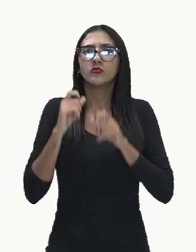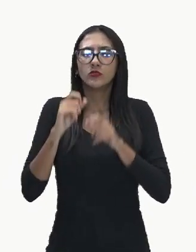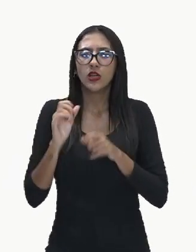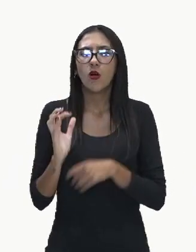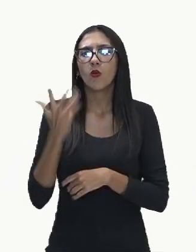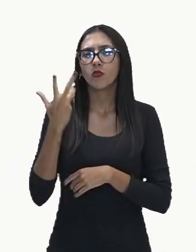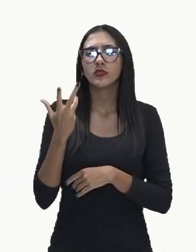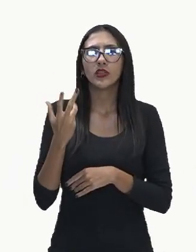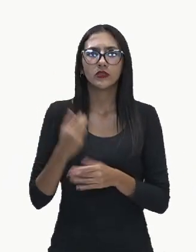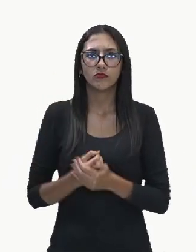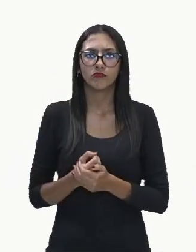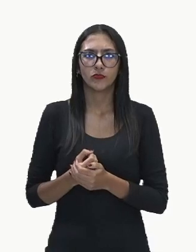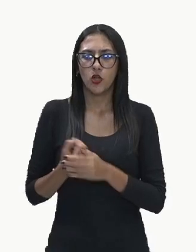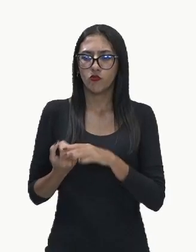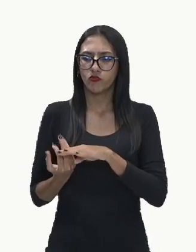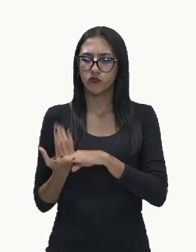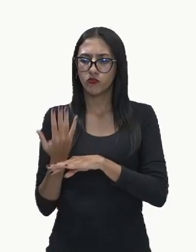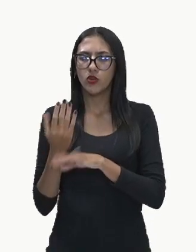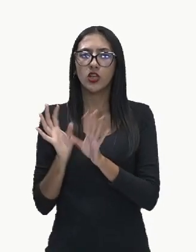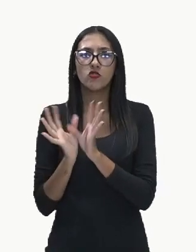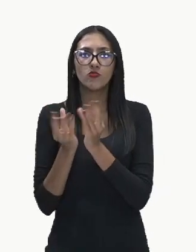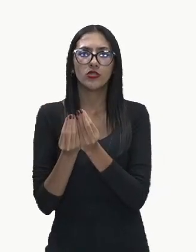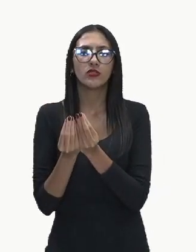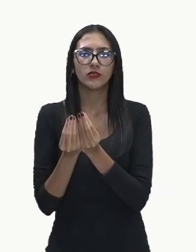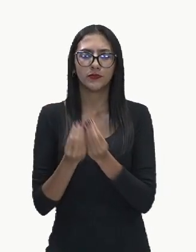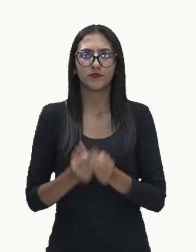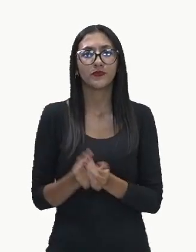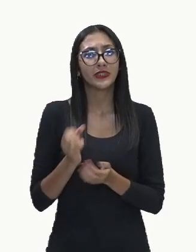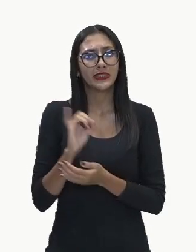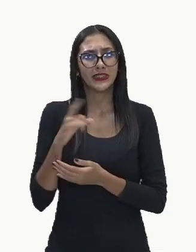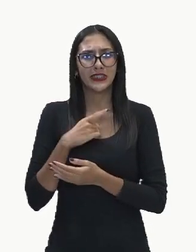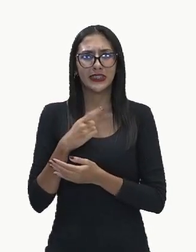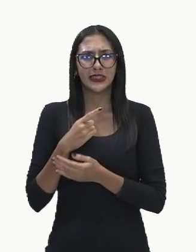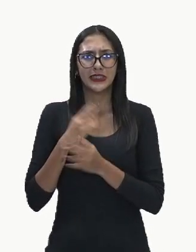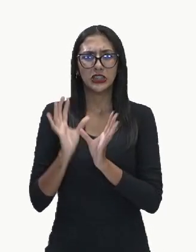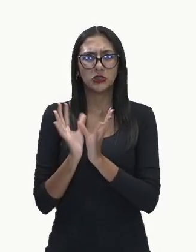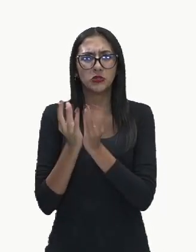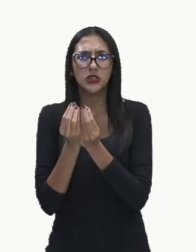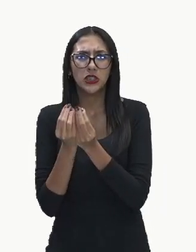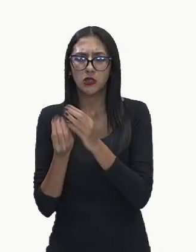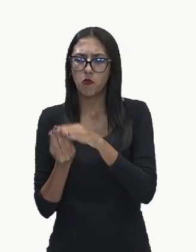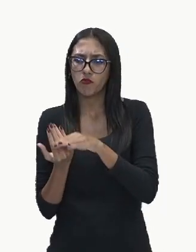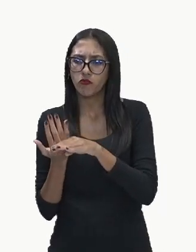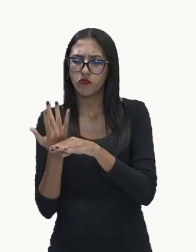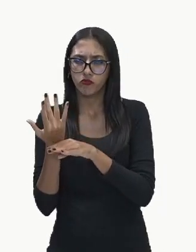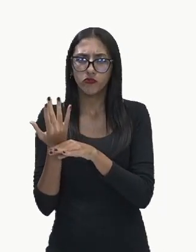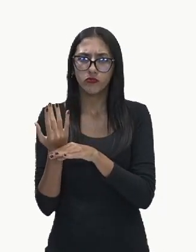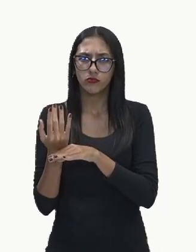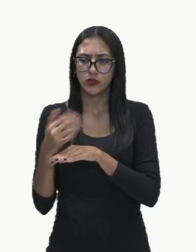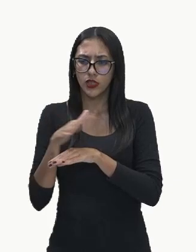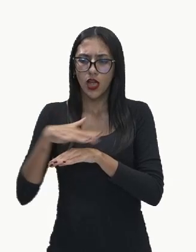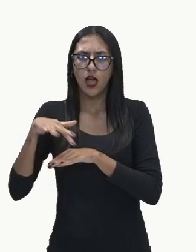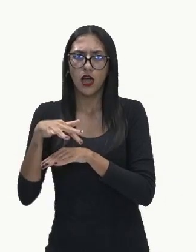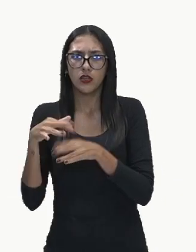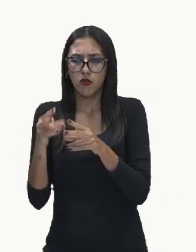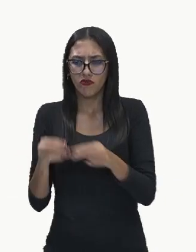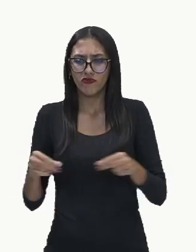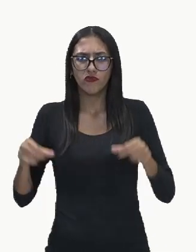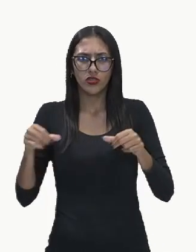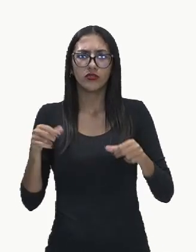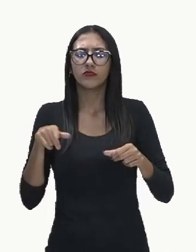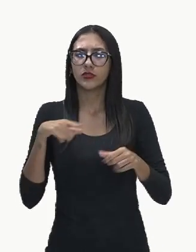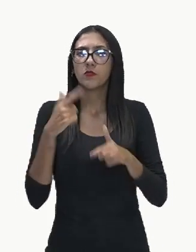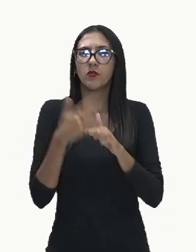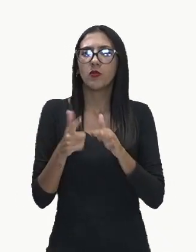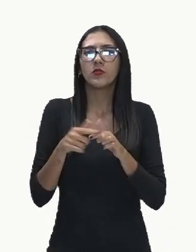libera substâncias. E liberando substâncias, obviamente, isso vai ter um tipo de impacto